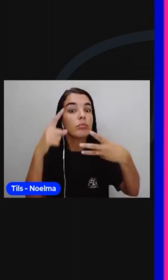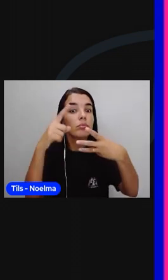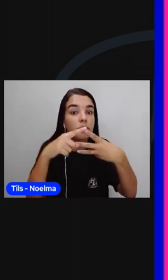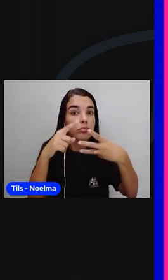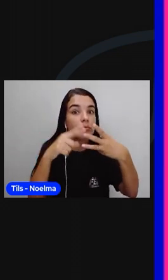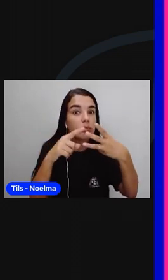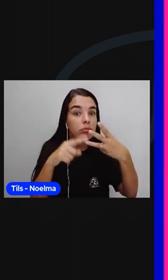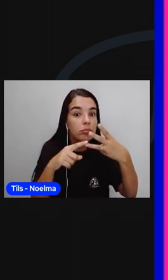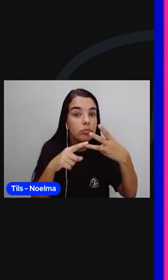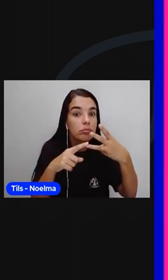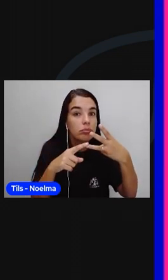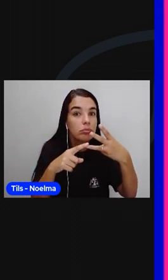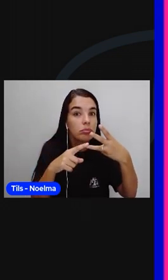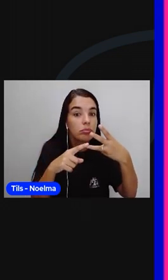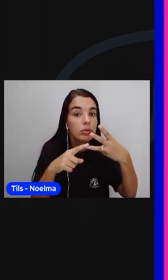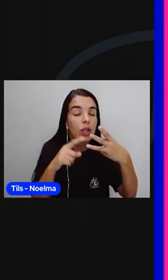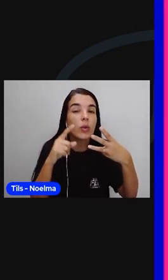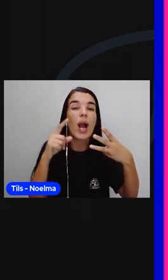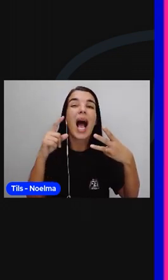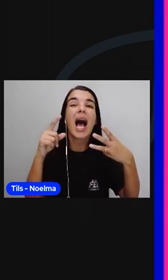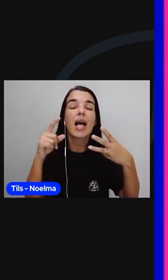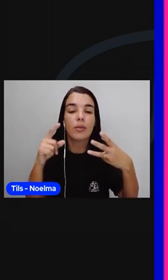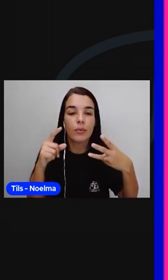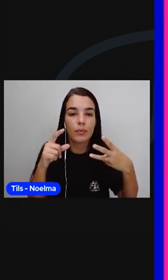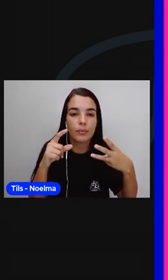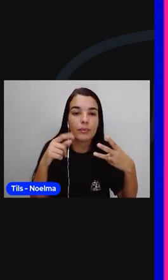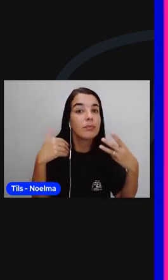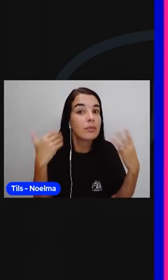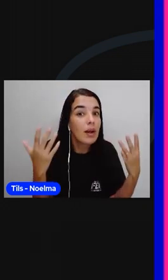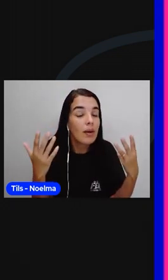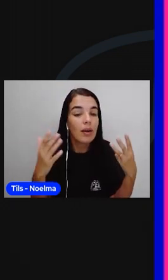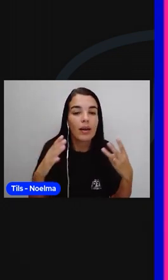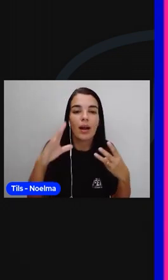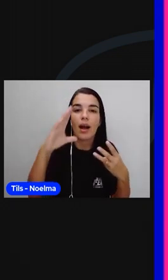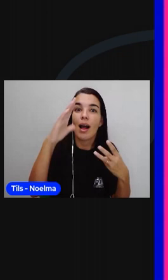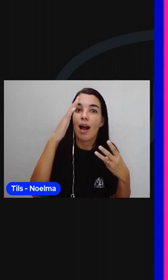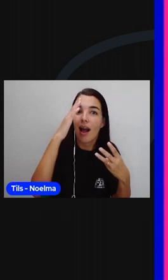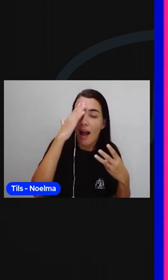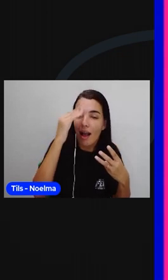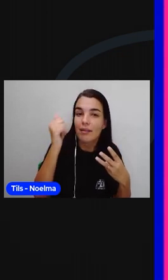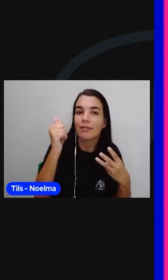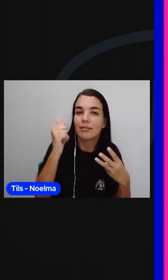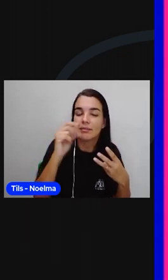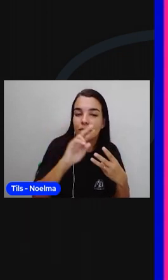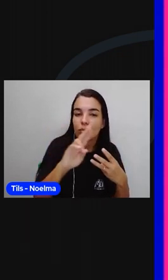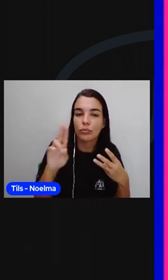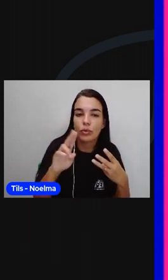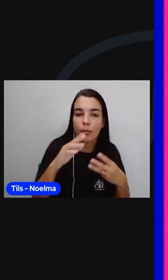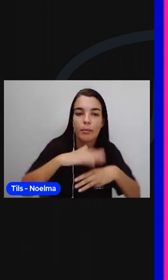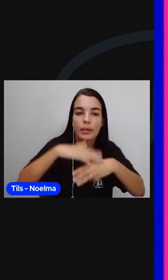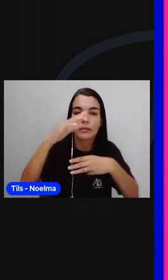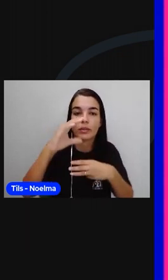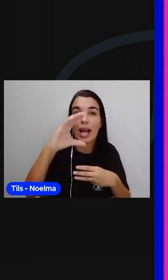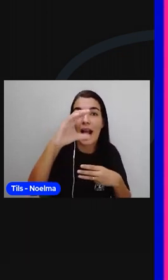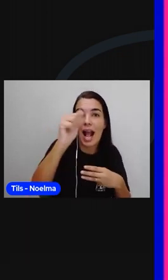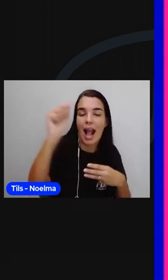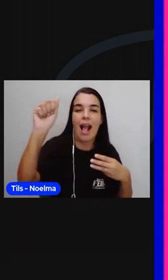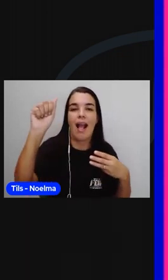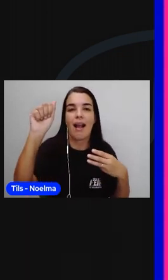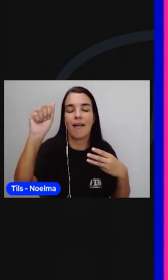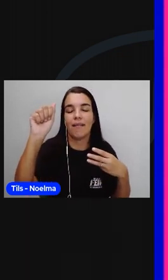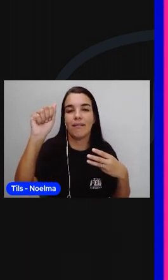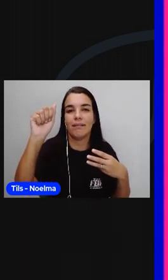Vamos chamar o tucano? Tucano. Agora, nós já percebemos. A mais forte é o